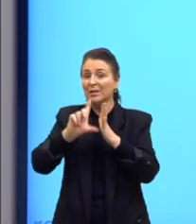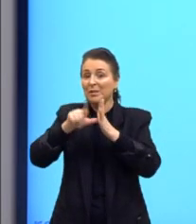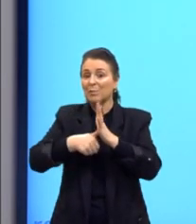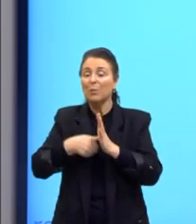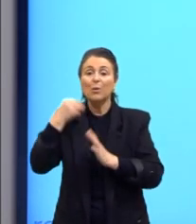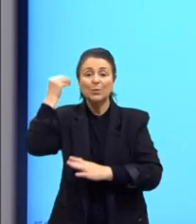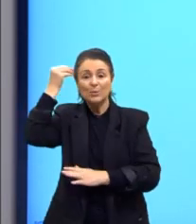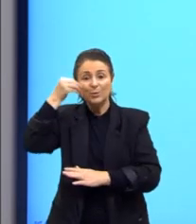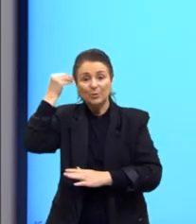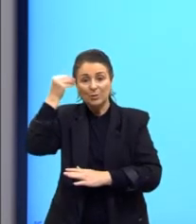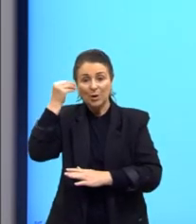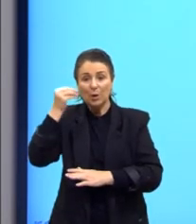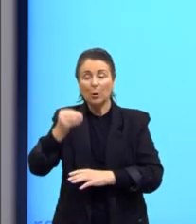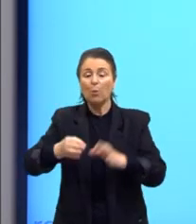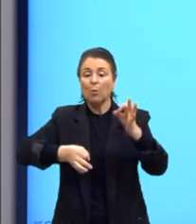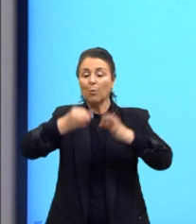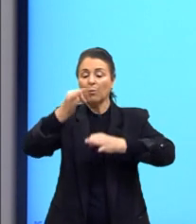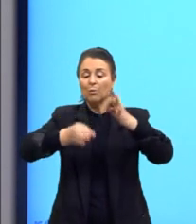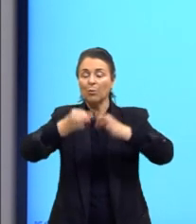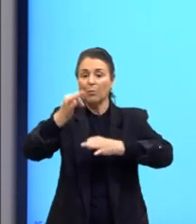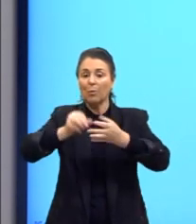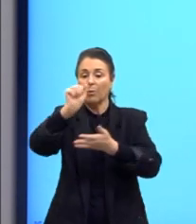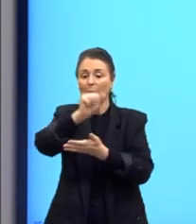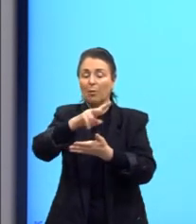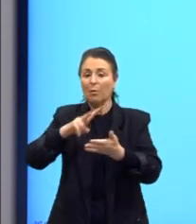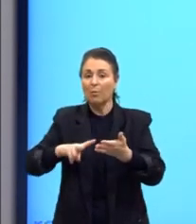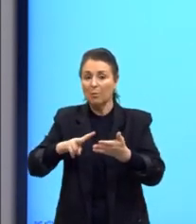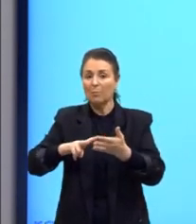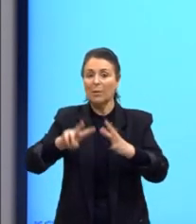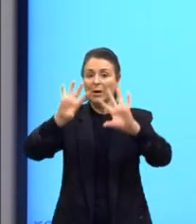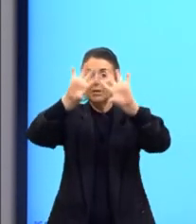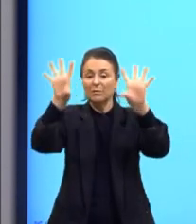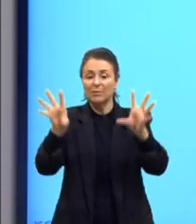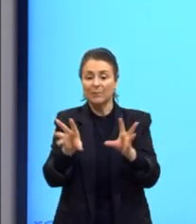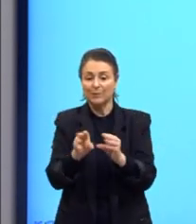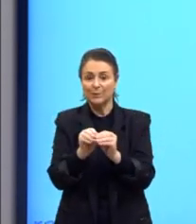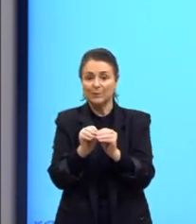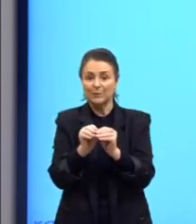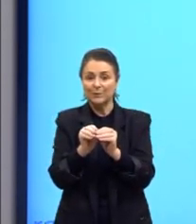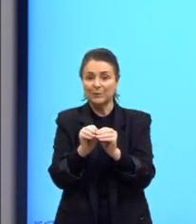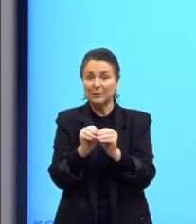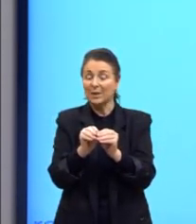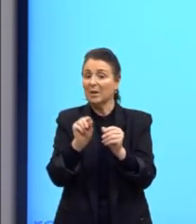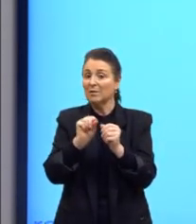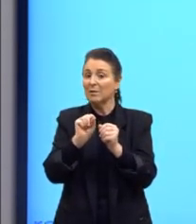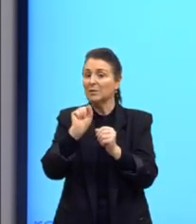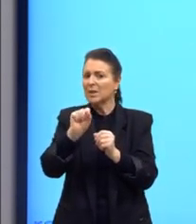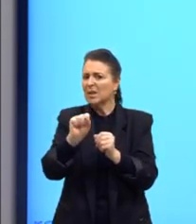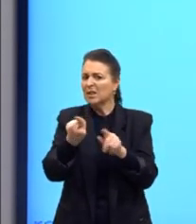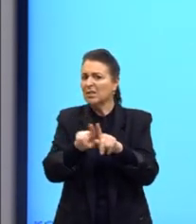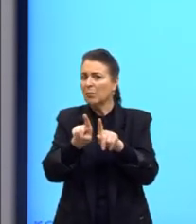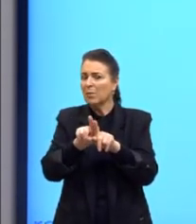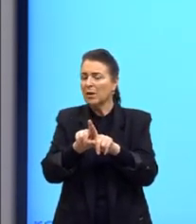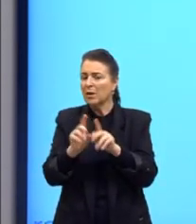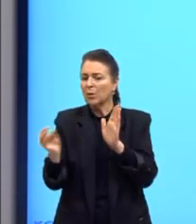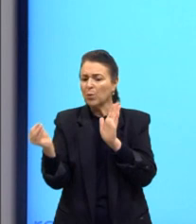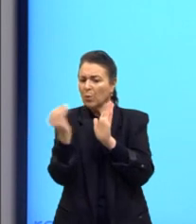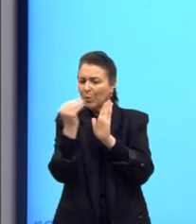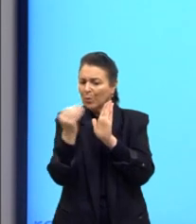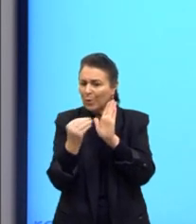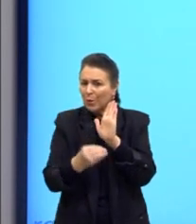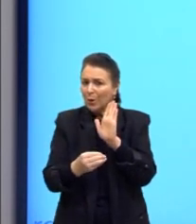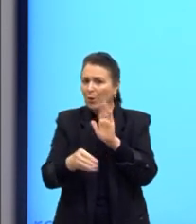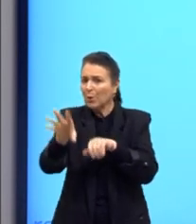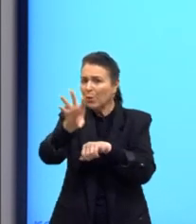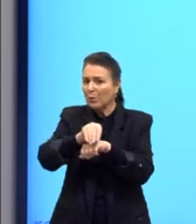juízos sintéticos. Que aí esses juízos sintéticos sintetizam, mas eles também colocam conhecimento.